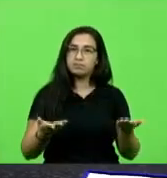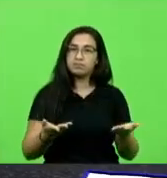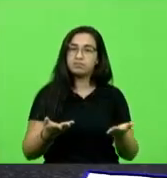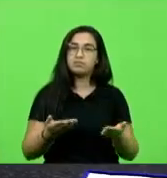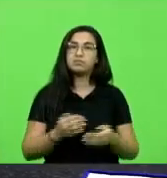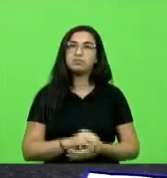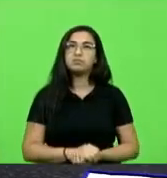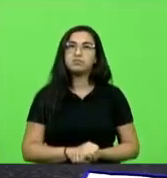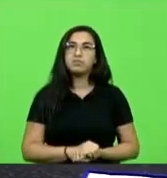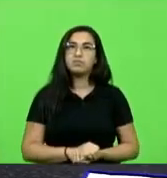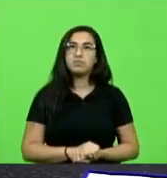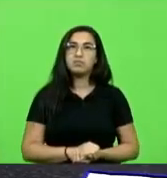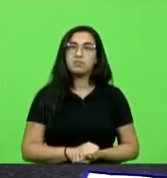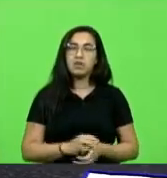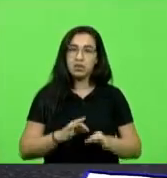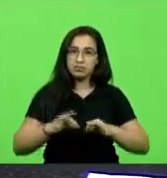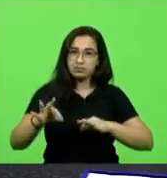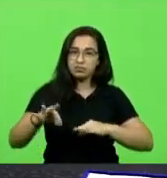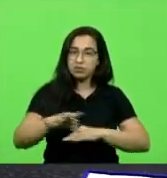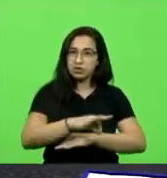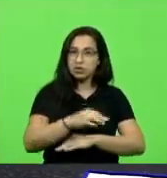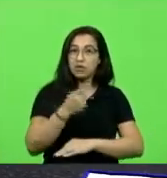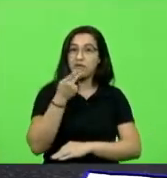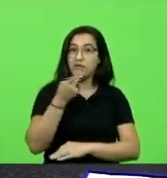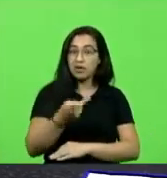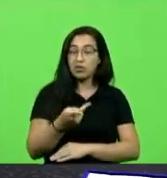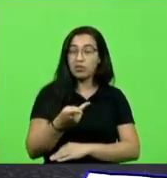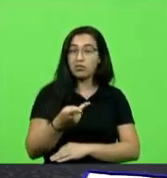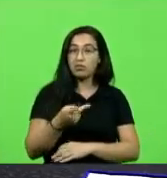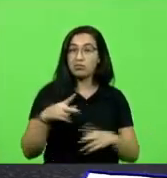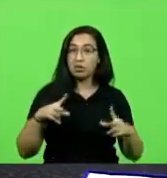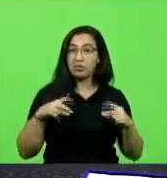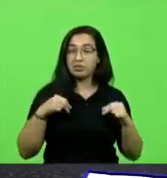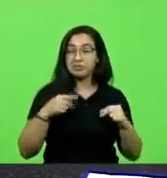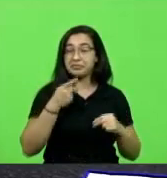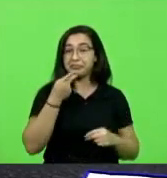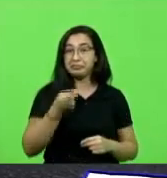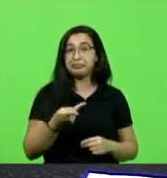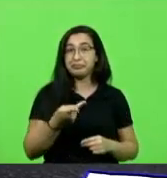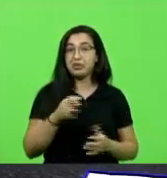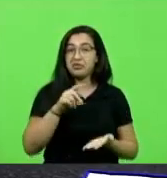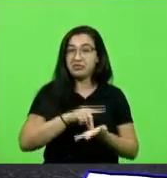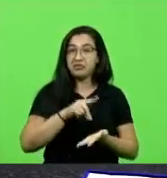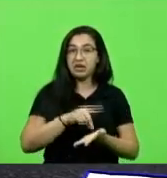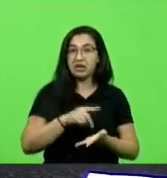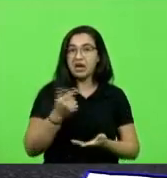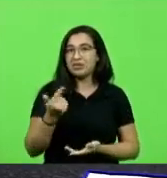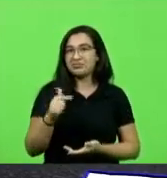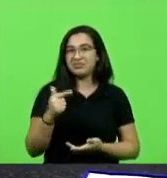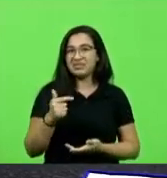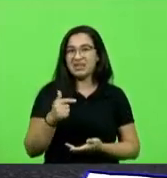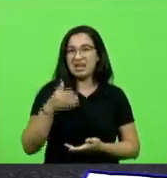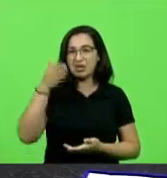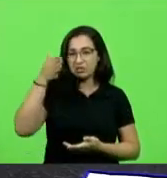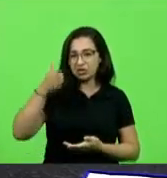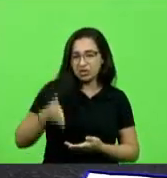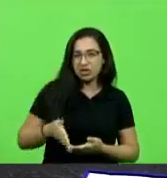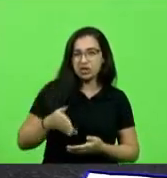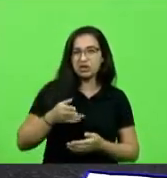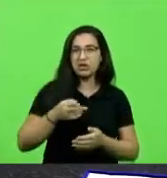reconheceu o engenheiro da CASAM que realmente eles não tinham uma rotina de acompanhamento